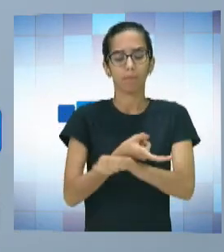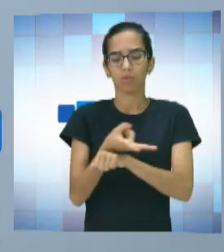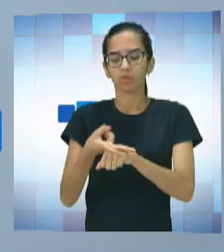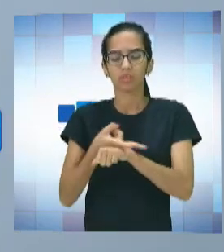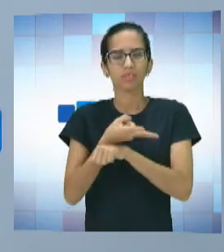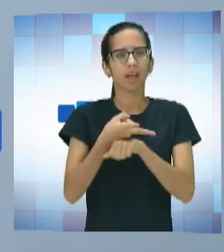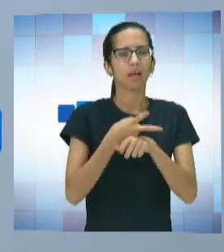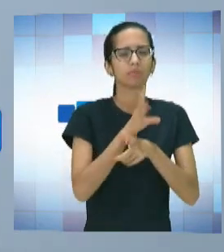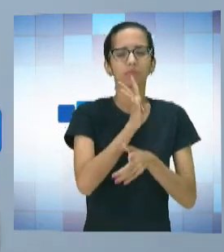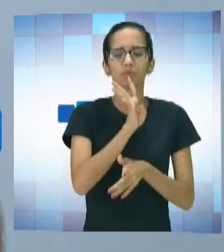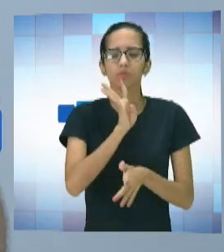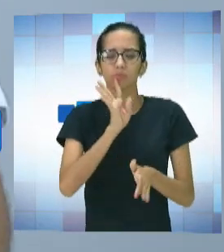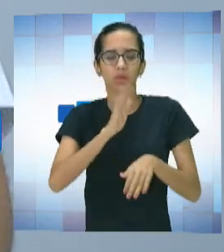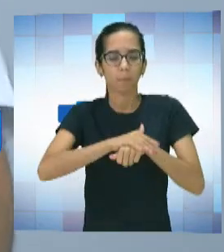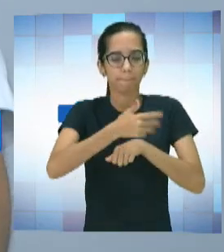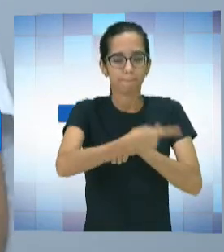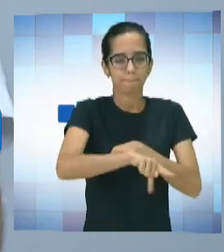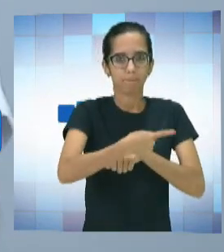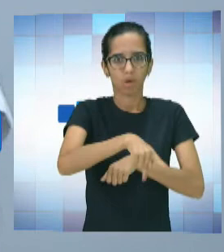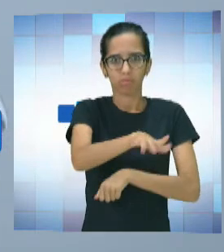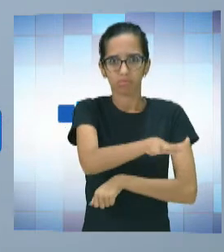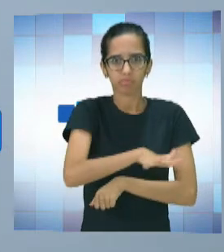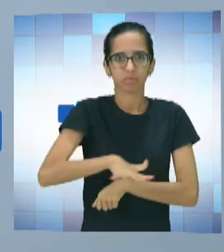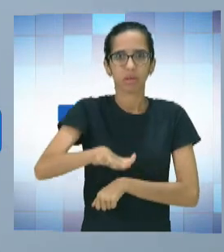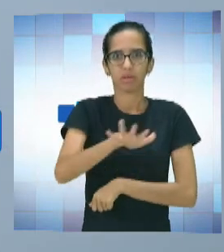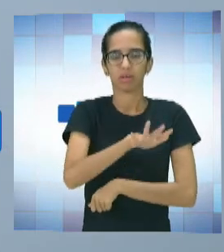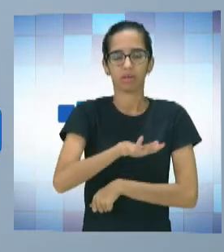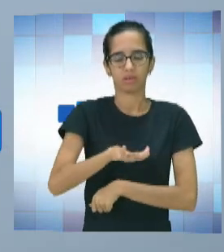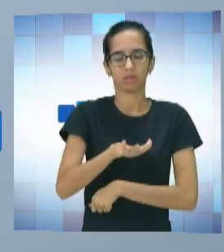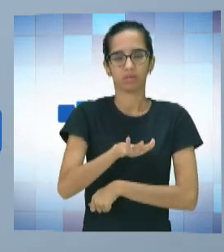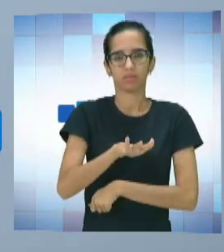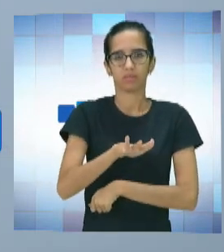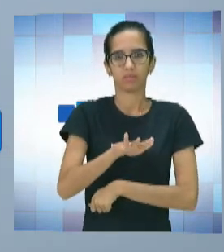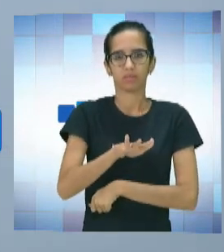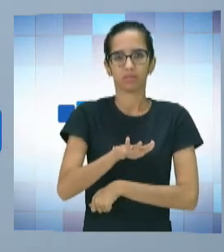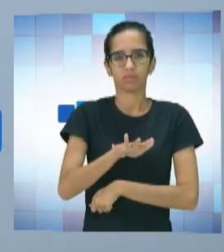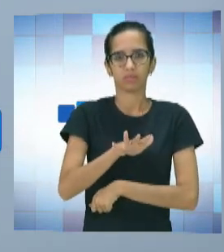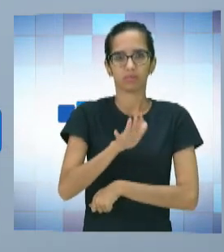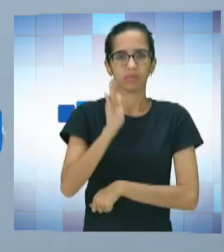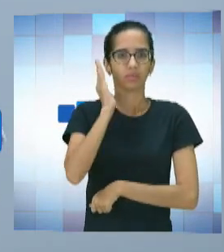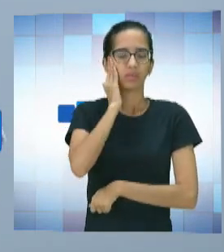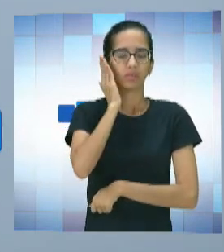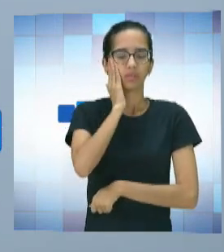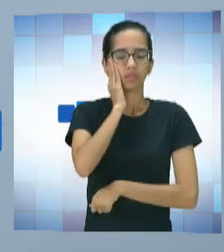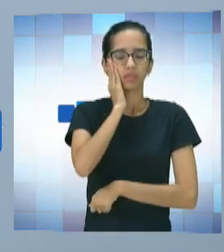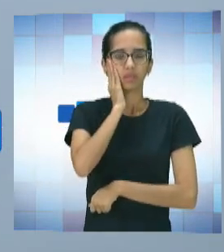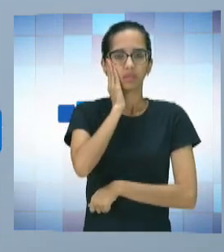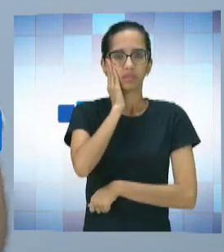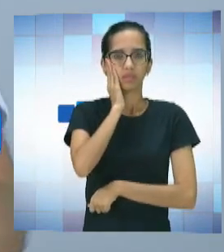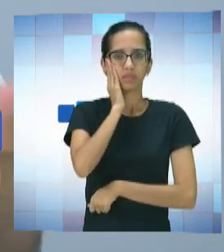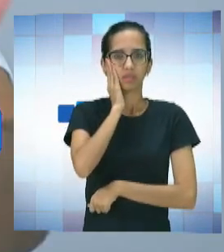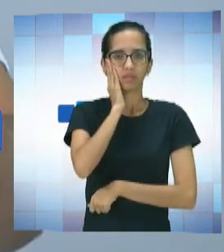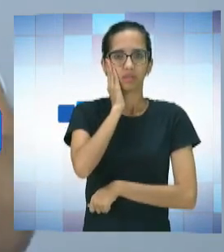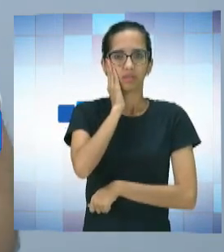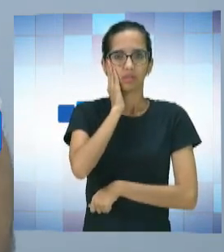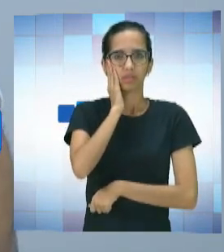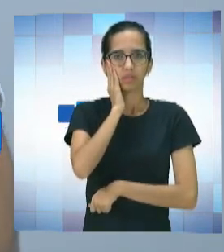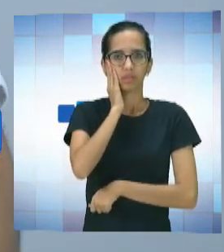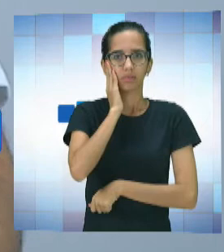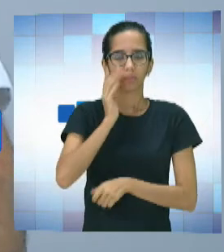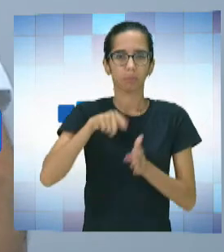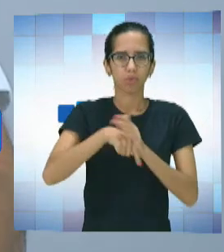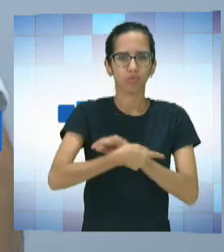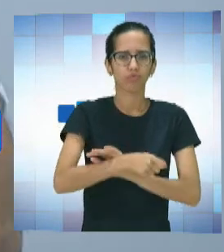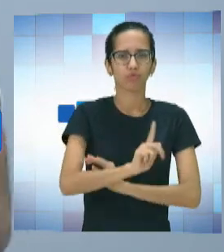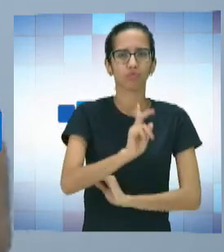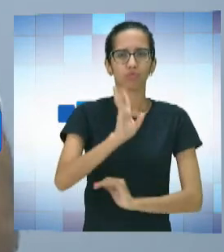conhecimentos específicos na área, para que você comece a trabalhar isso, explorar mais o que a gente quer.